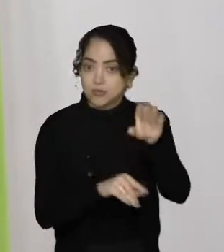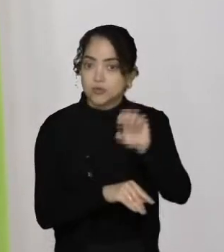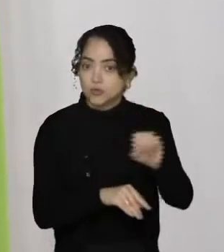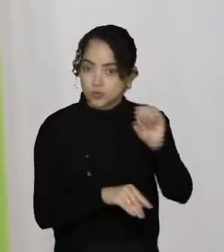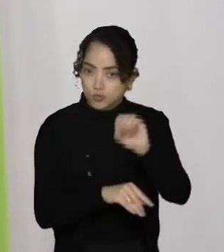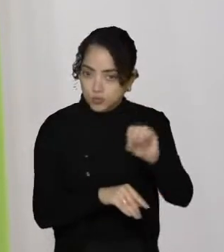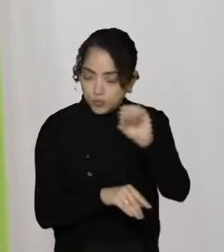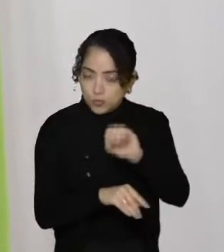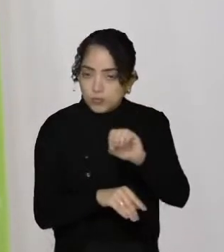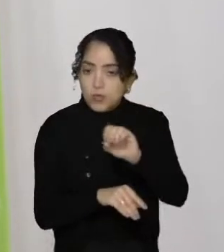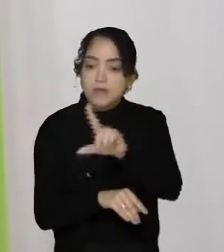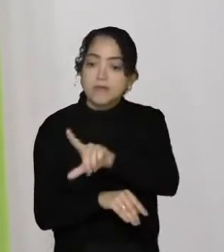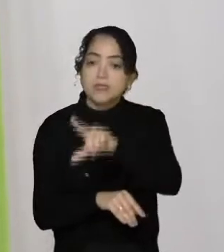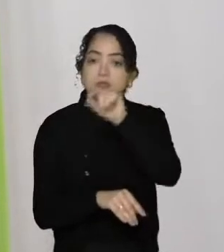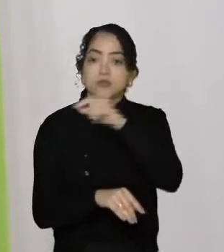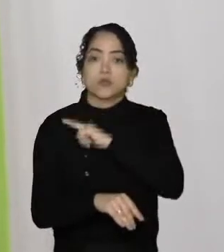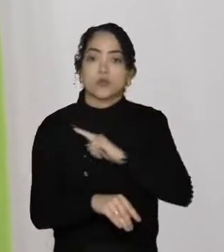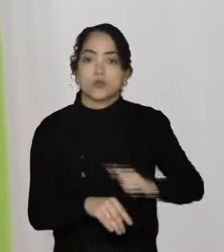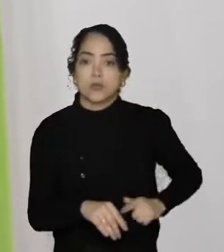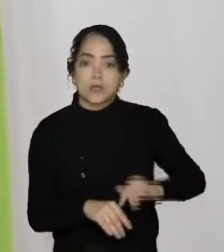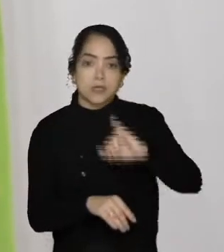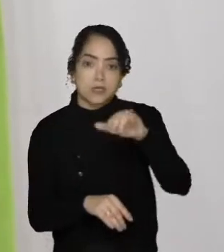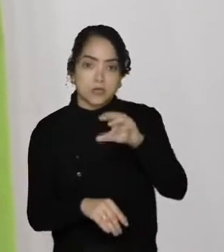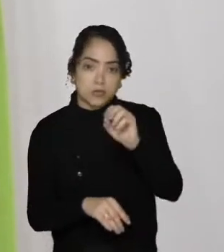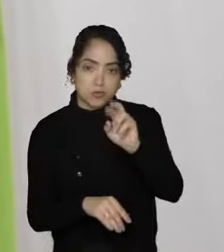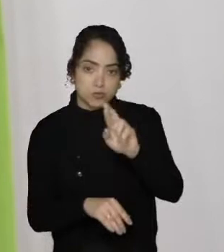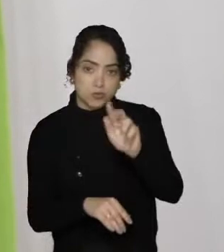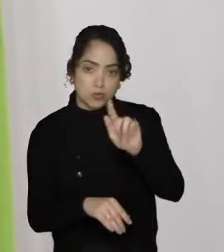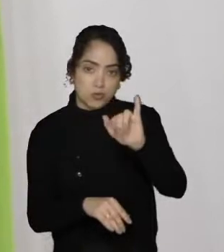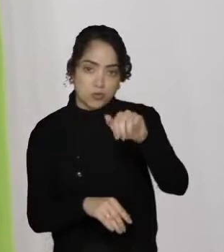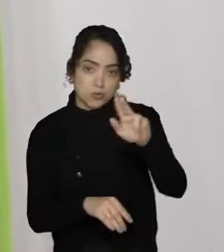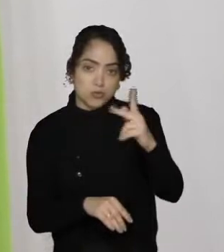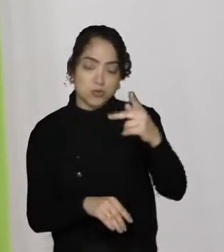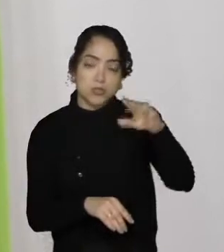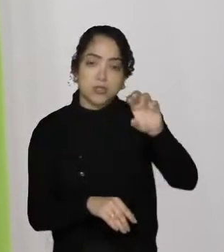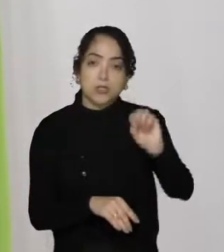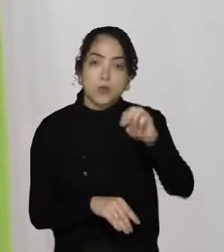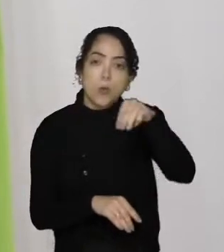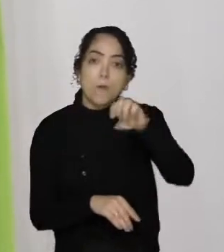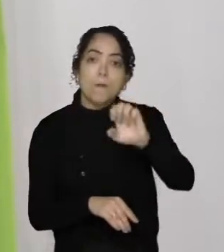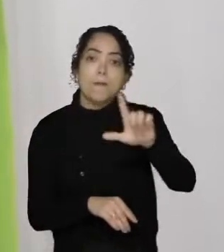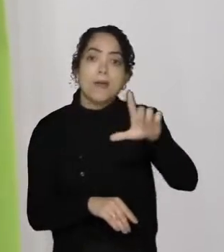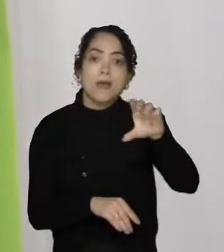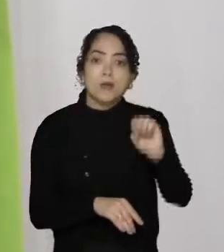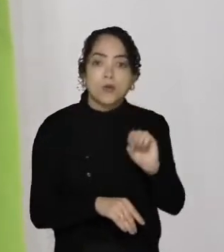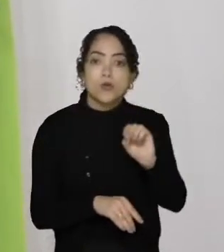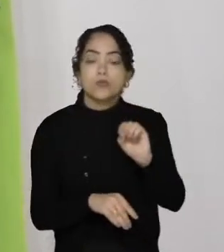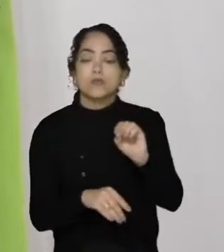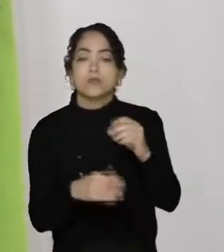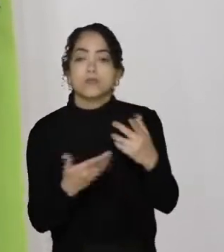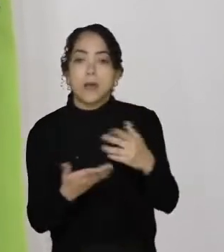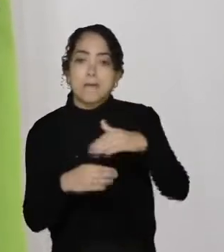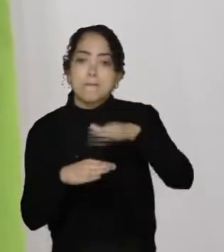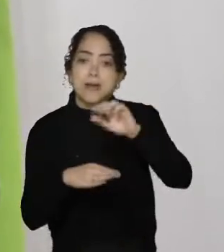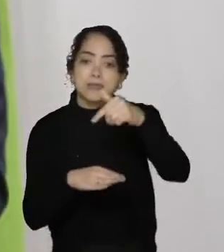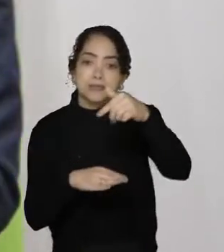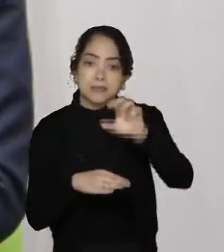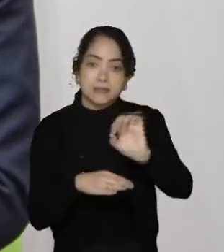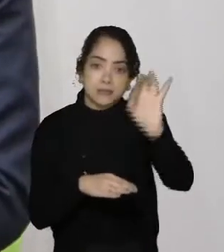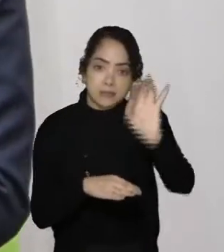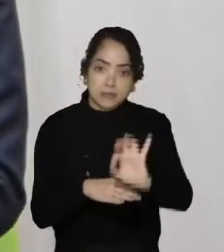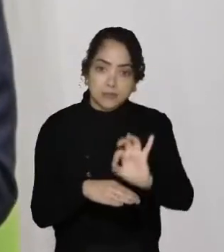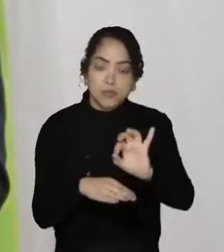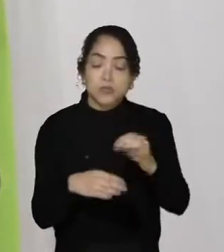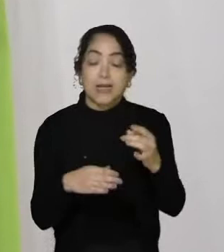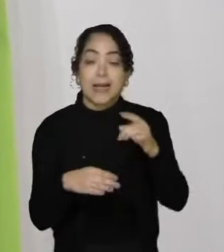nós vamos eleger o governador Jordinho Mello. E vai ser por uma diferença aí de mais de 70%. Porque